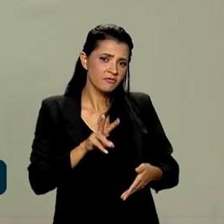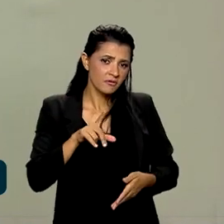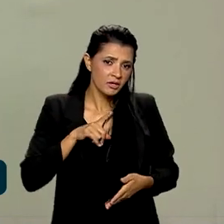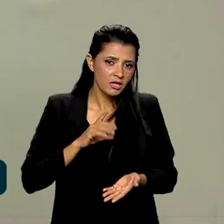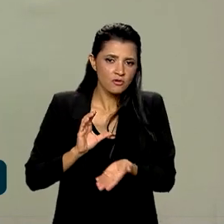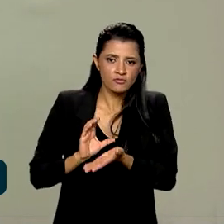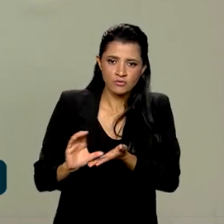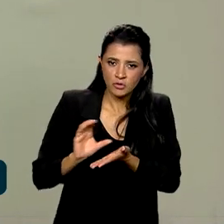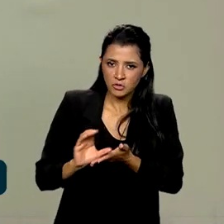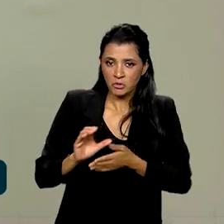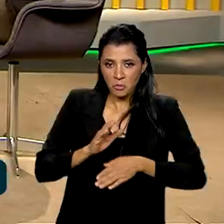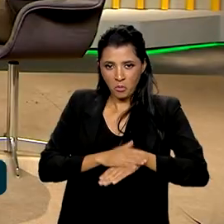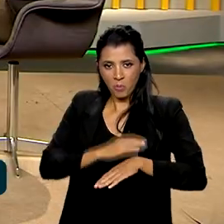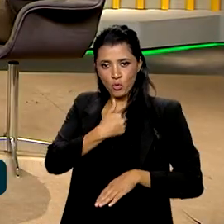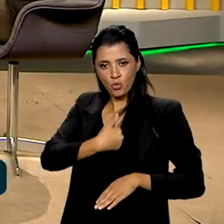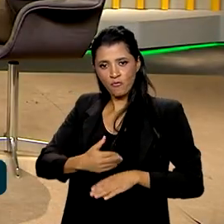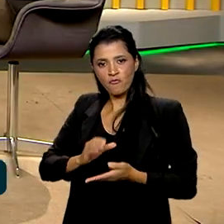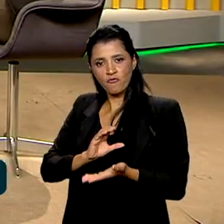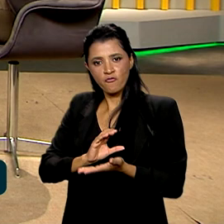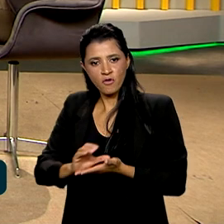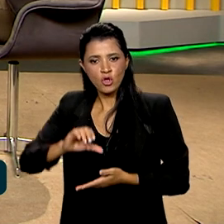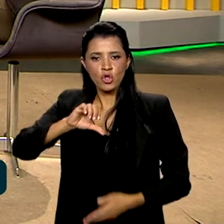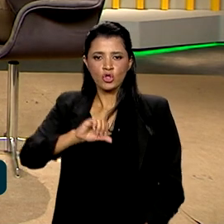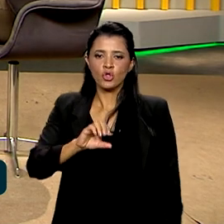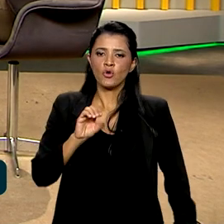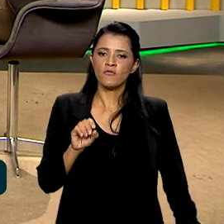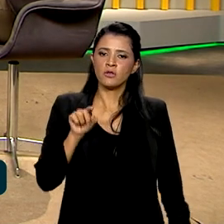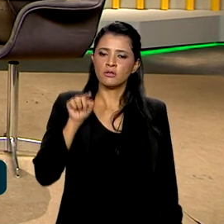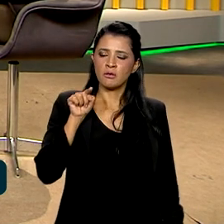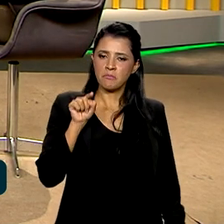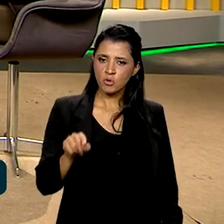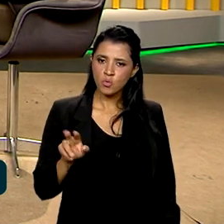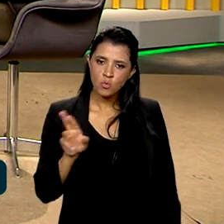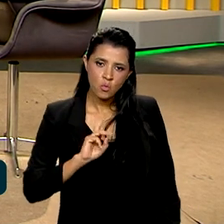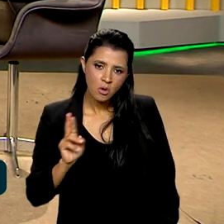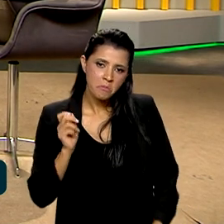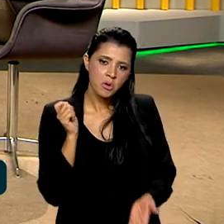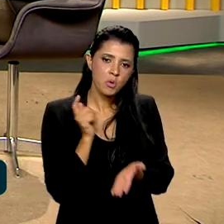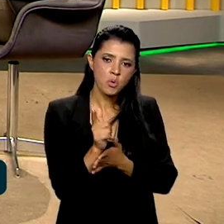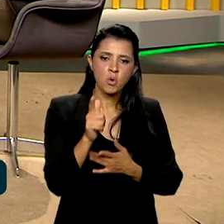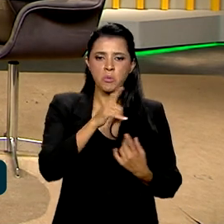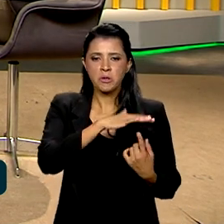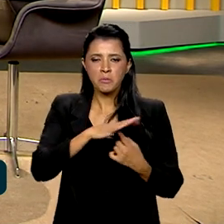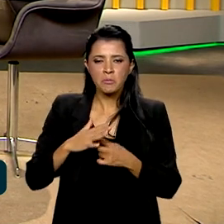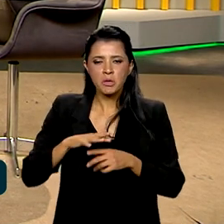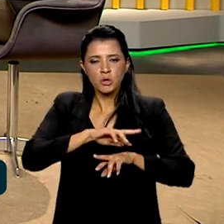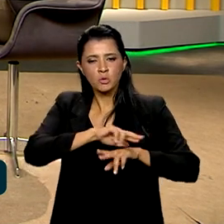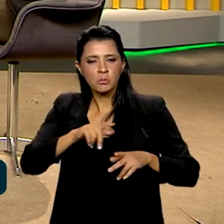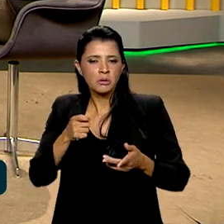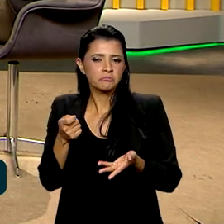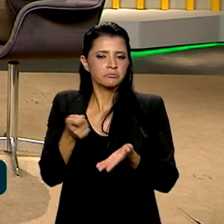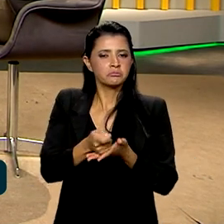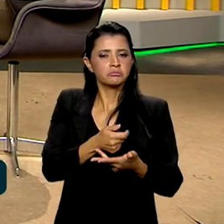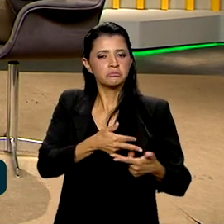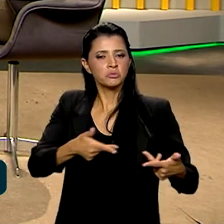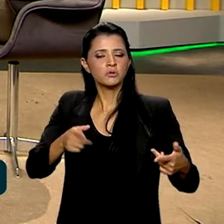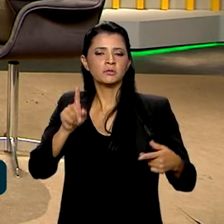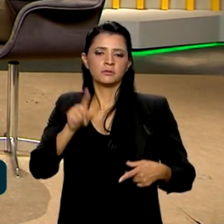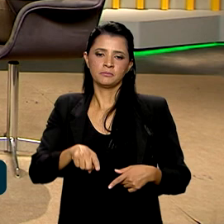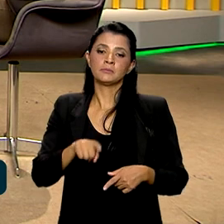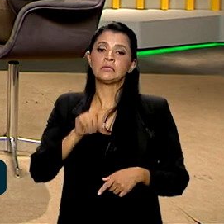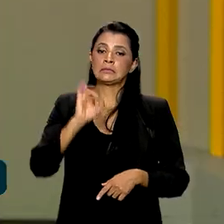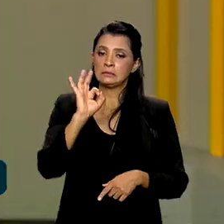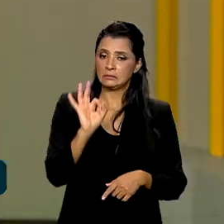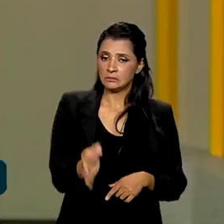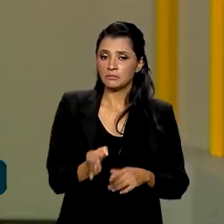investimento do governo de 90 mil reais para custeio, para aquisição de equipamentos também. Exatamente. Nesse primeiro momento, nós